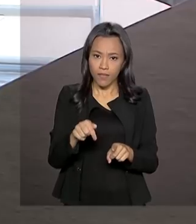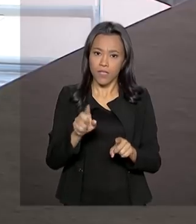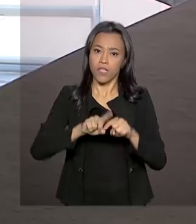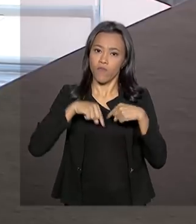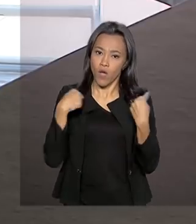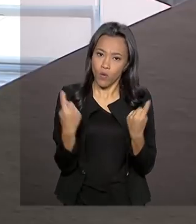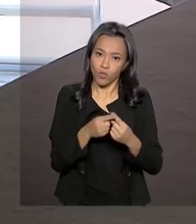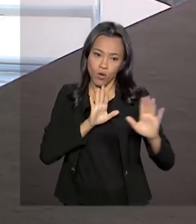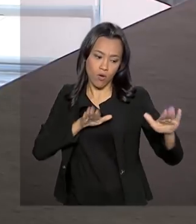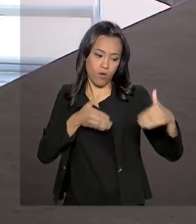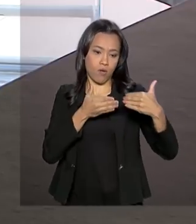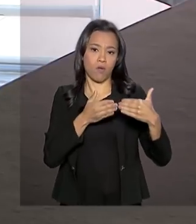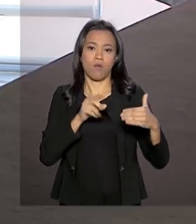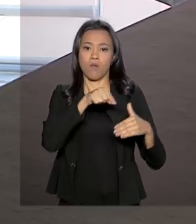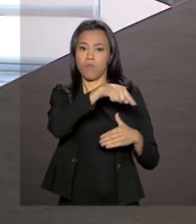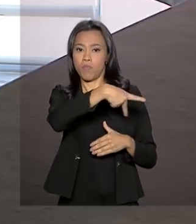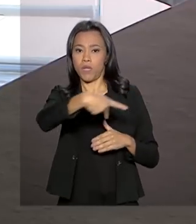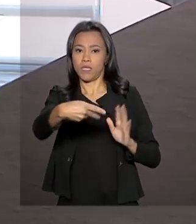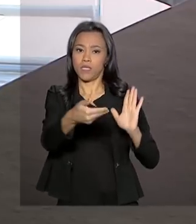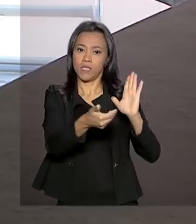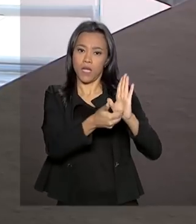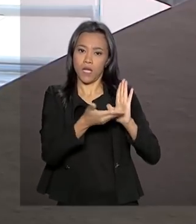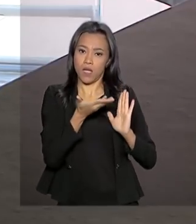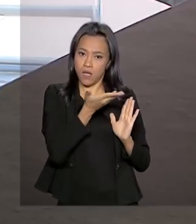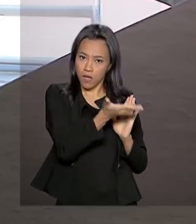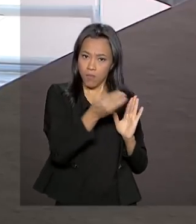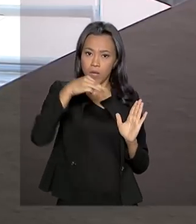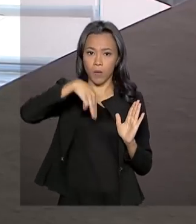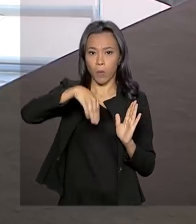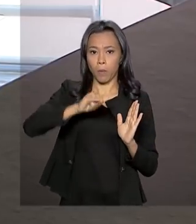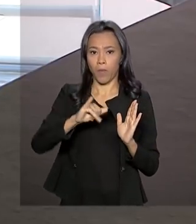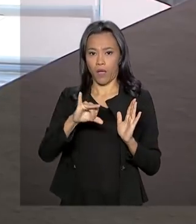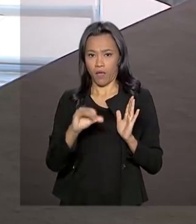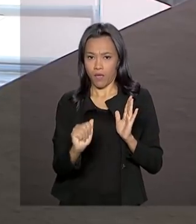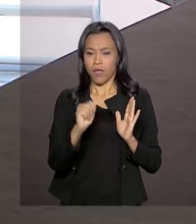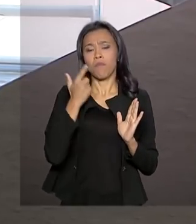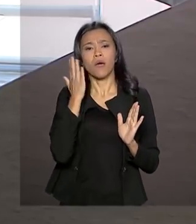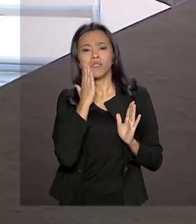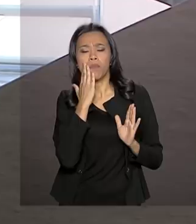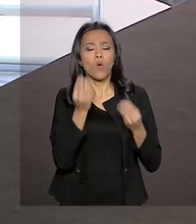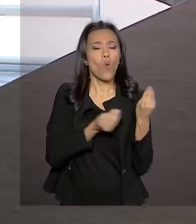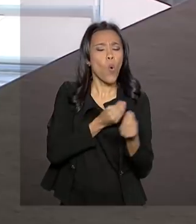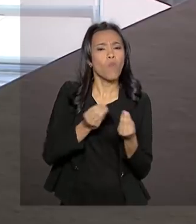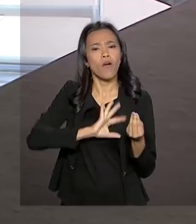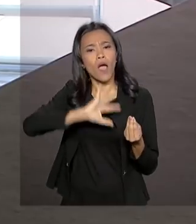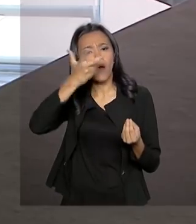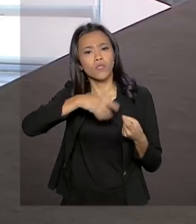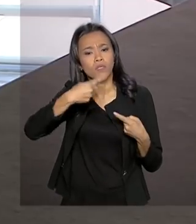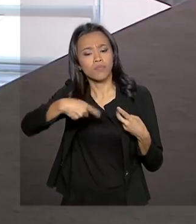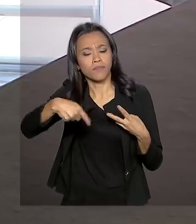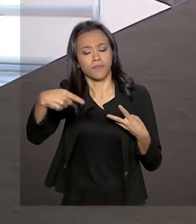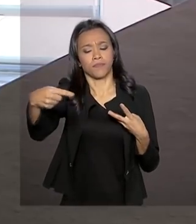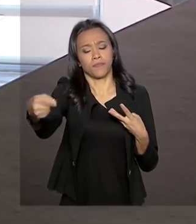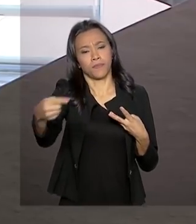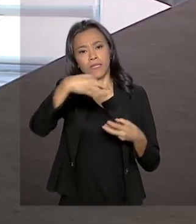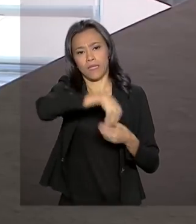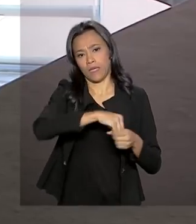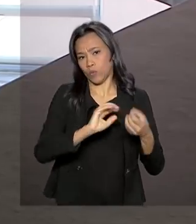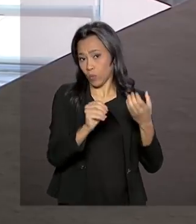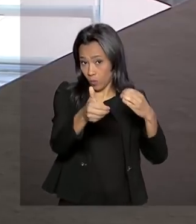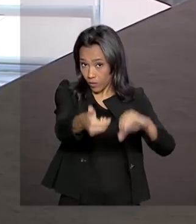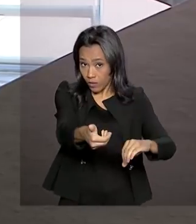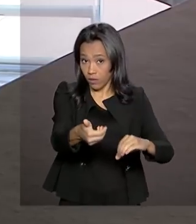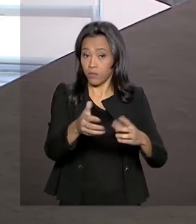presidente da Câmara dos Deputados, Rodrigo Maia, para acertar os próximos passos da proposta no Congresso. No